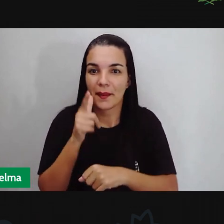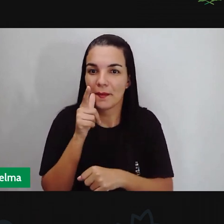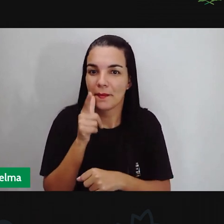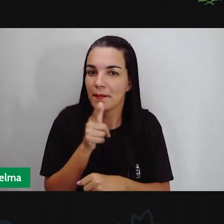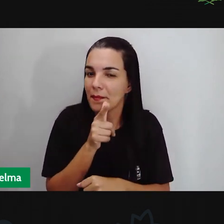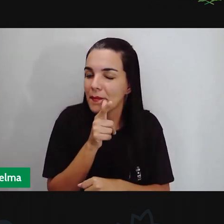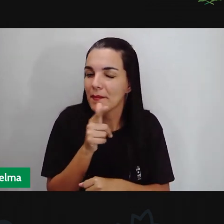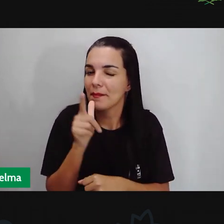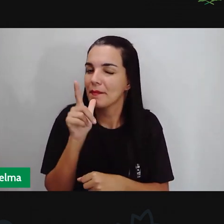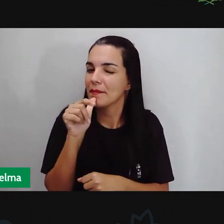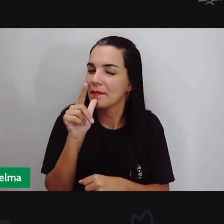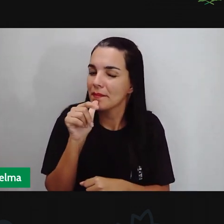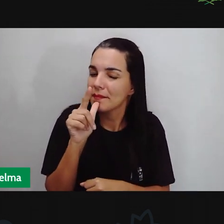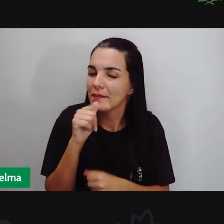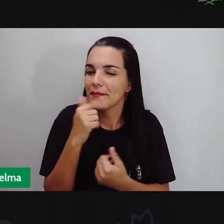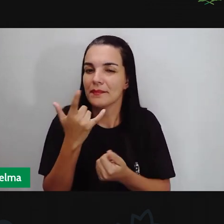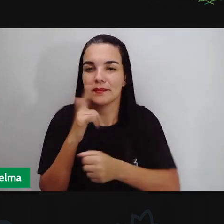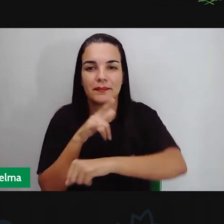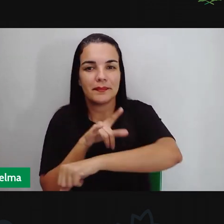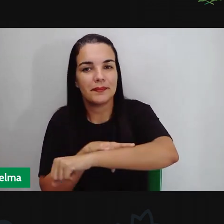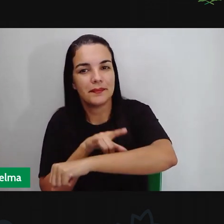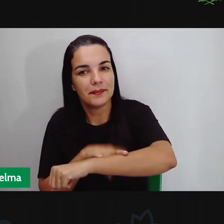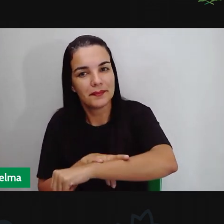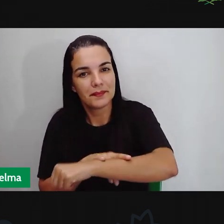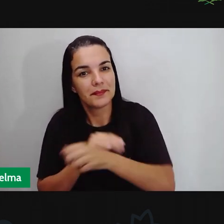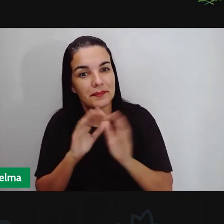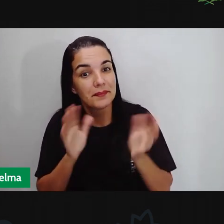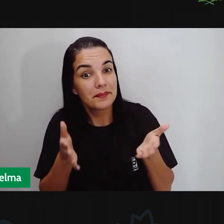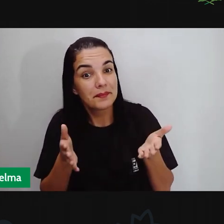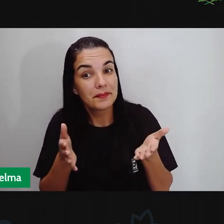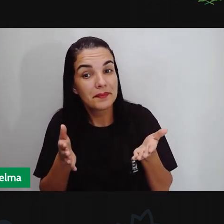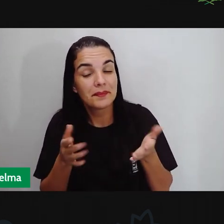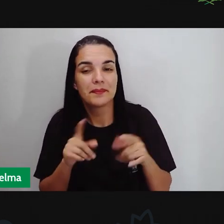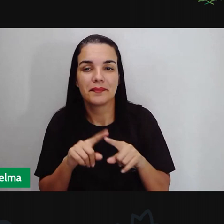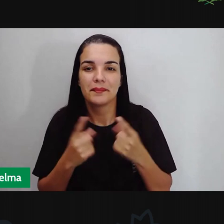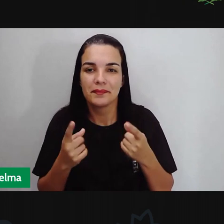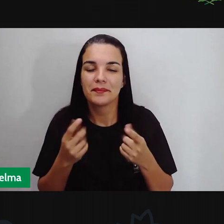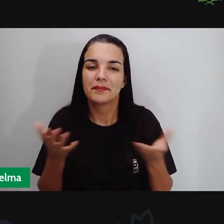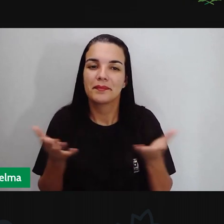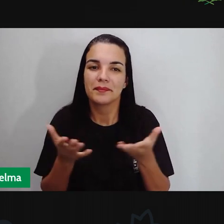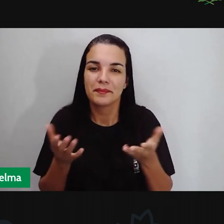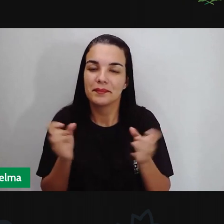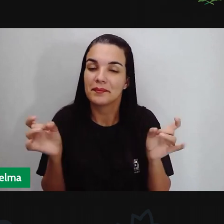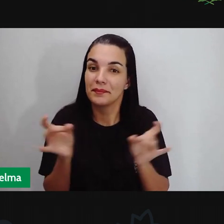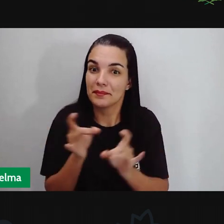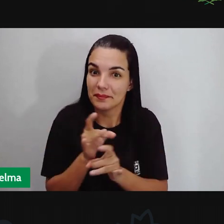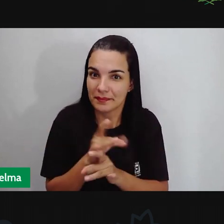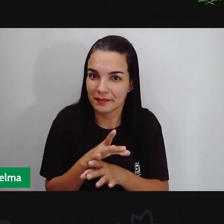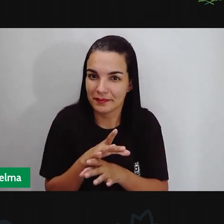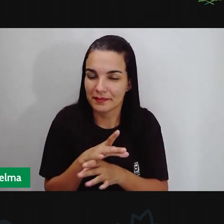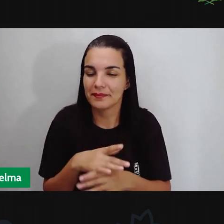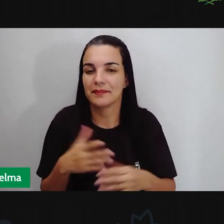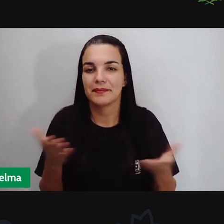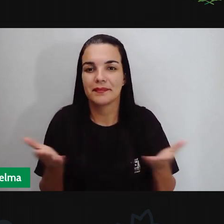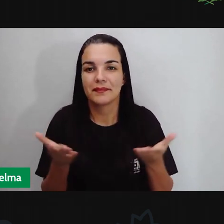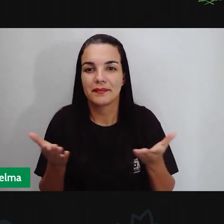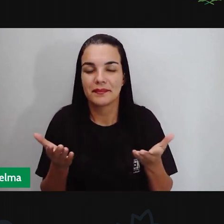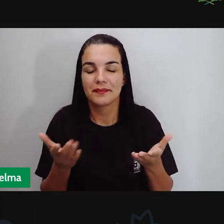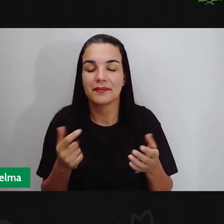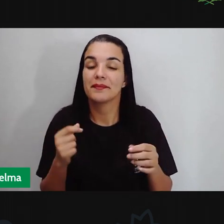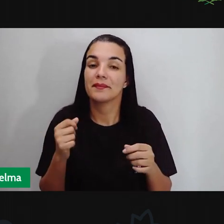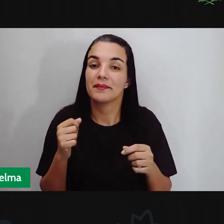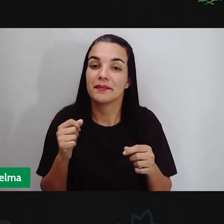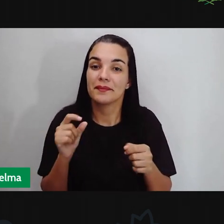tomar a água, ir ao banheiro, fazer um lanchinho? Espero que vocês já tenham feito tudo isso, porque nós